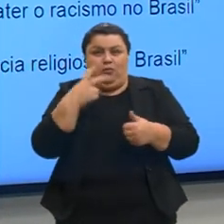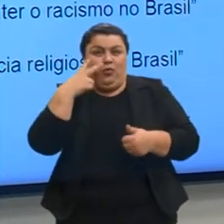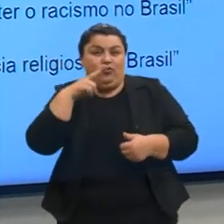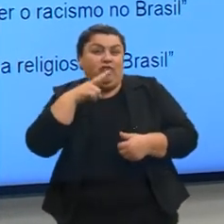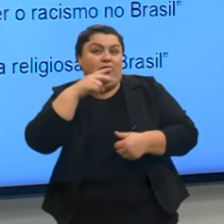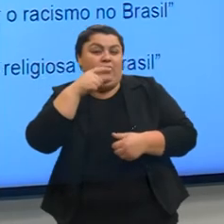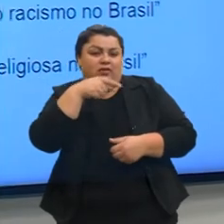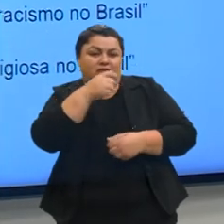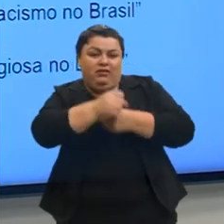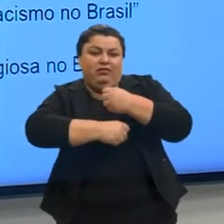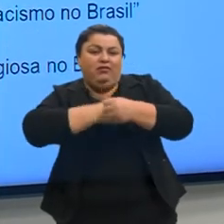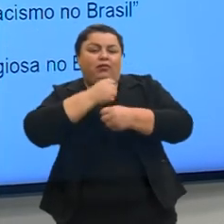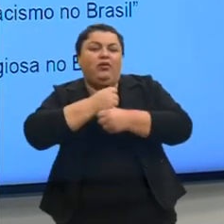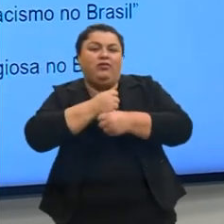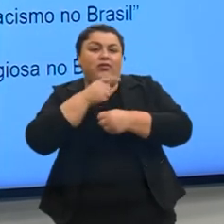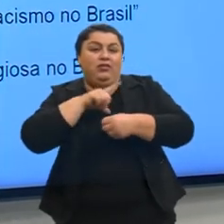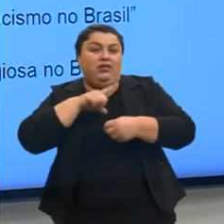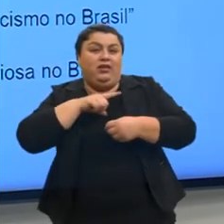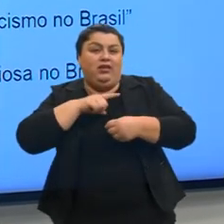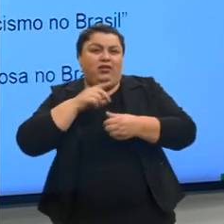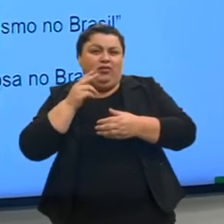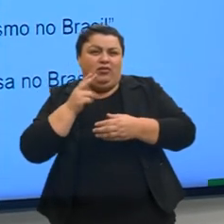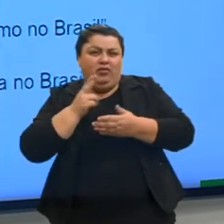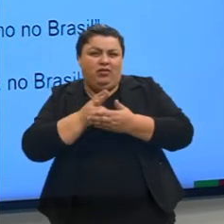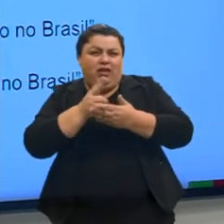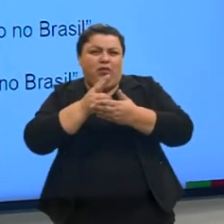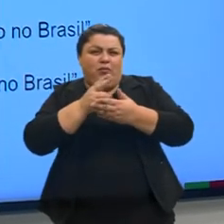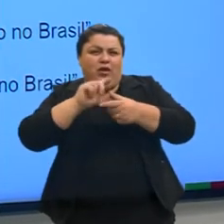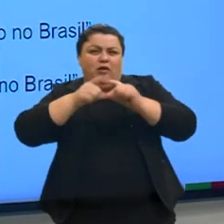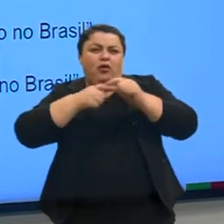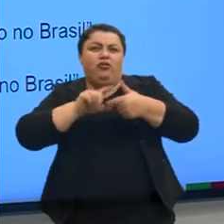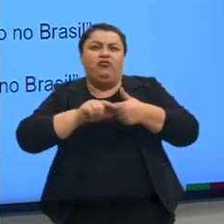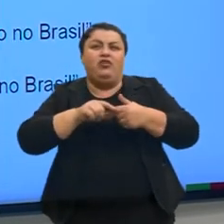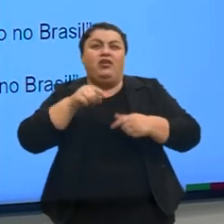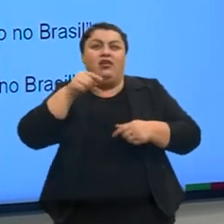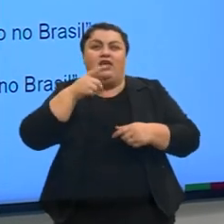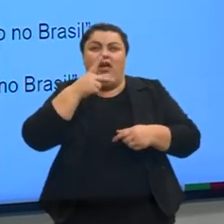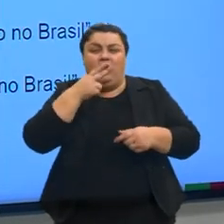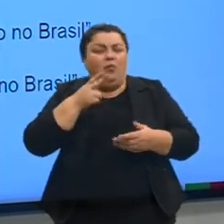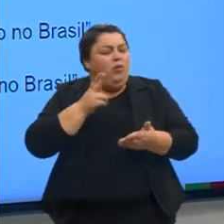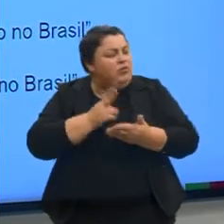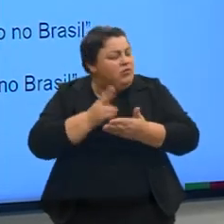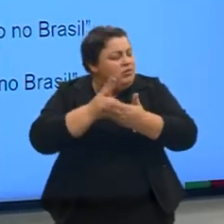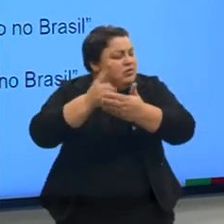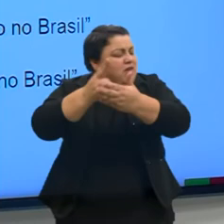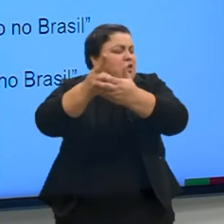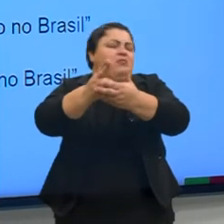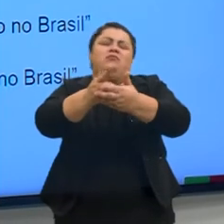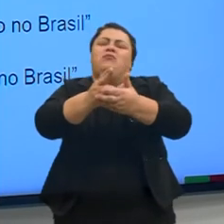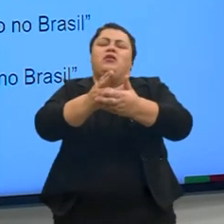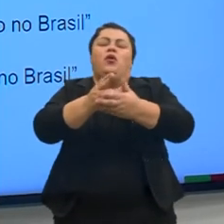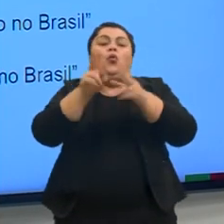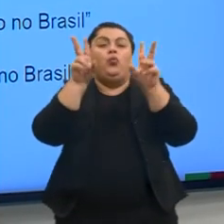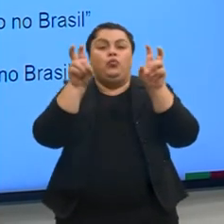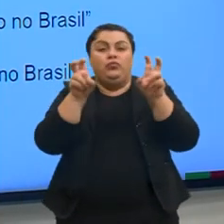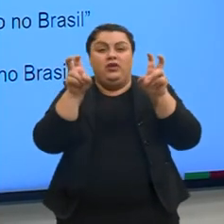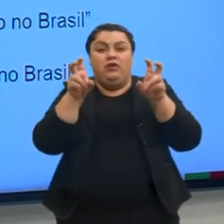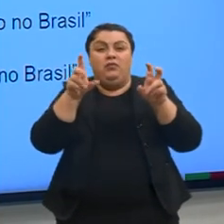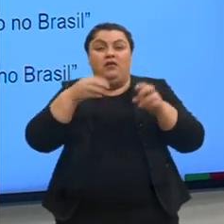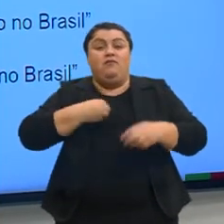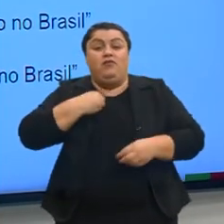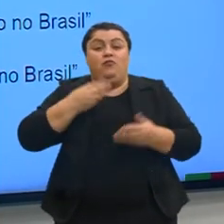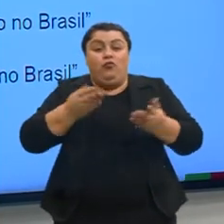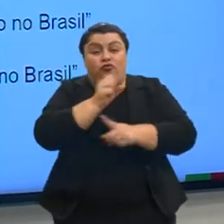seguem uma lógica e assim vai ser no Enem sempre. Vai ser sempre um tema de relevância